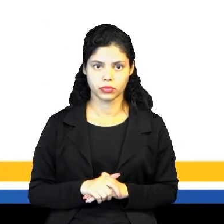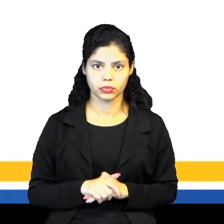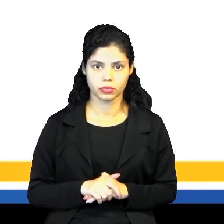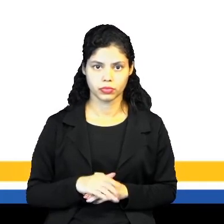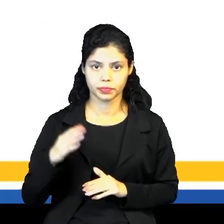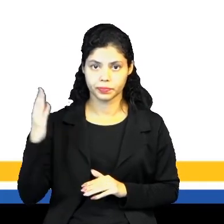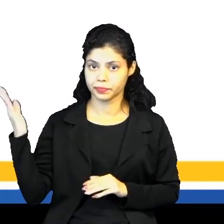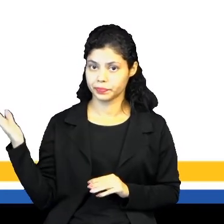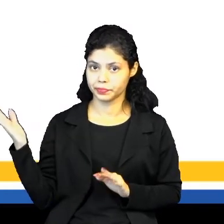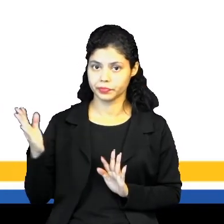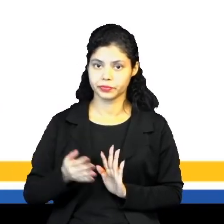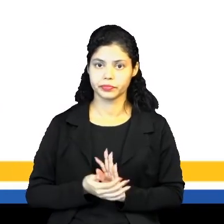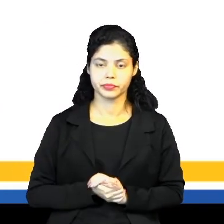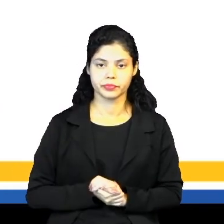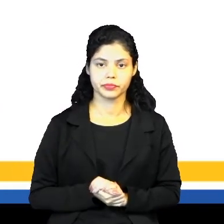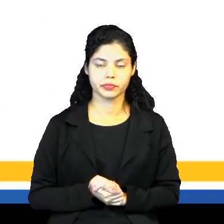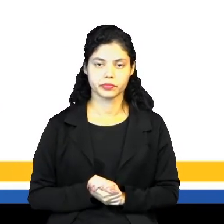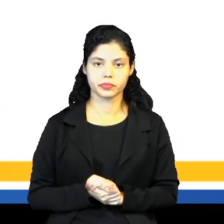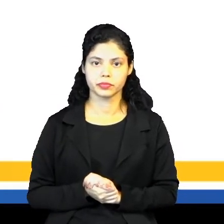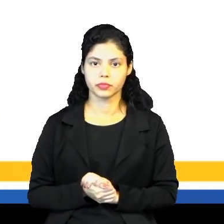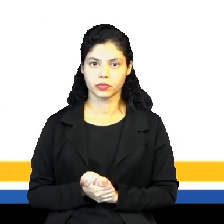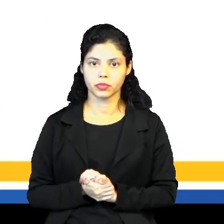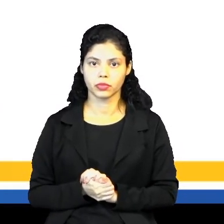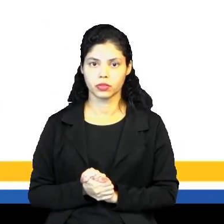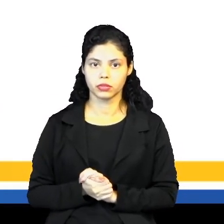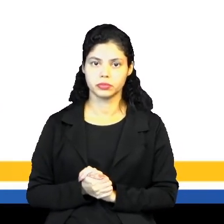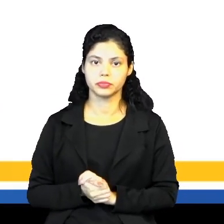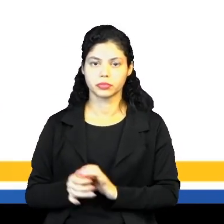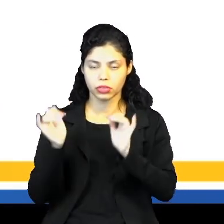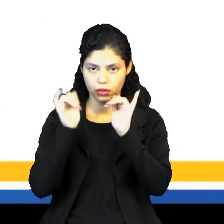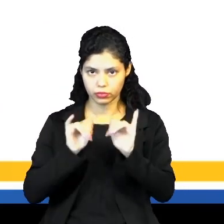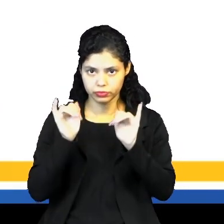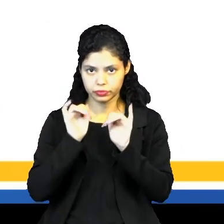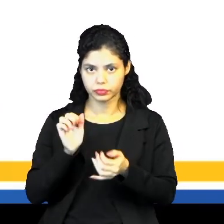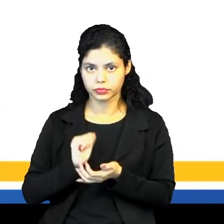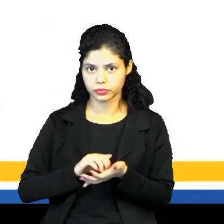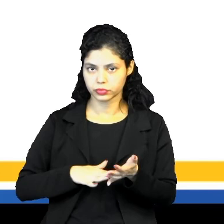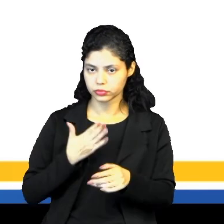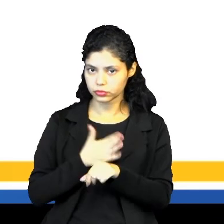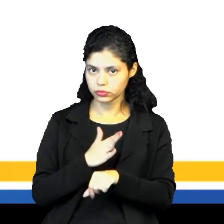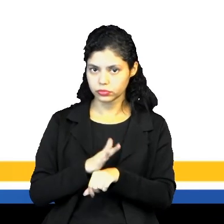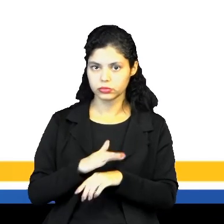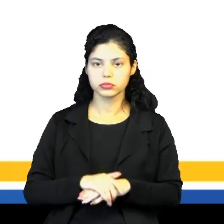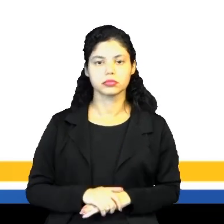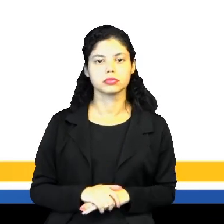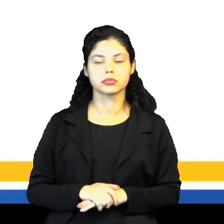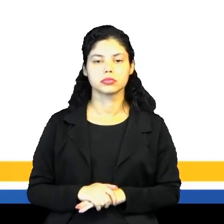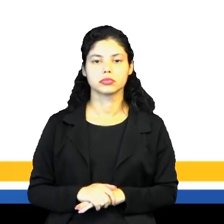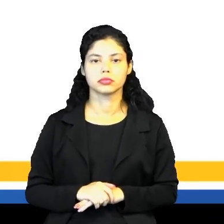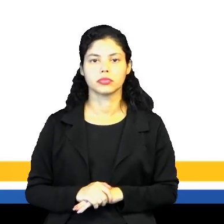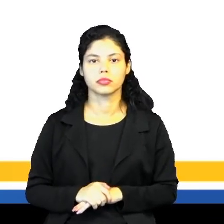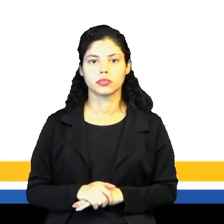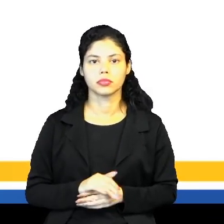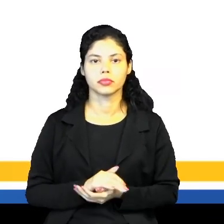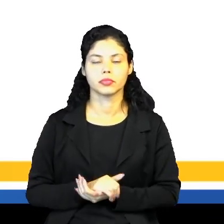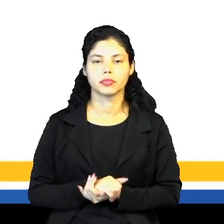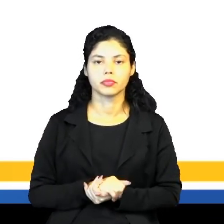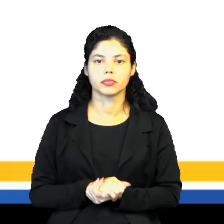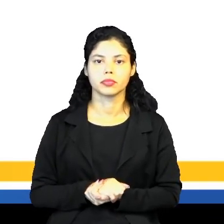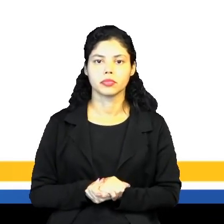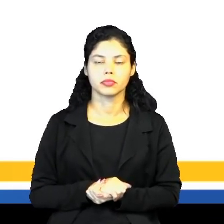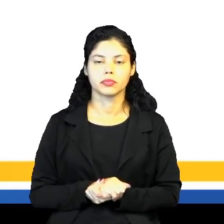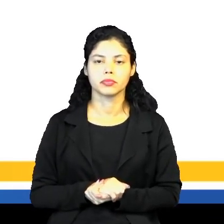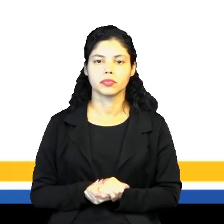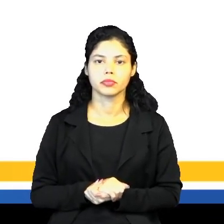Então, galerinha, vamos colocar aqui, né? Nós temos uma notícia, atividadezinha prática aqui. Vamos colocar, né? Vamos